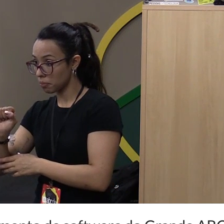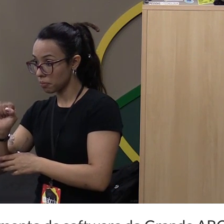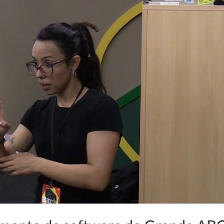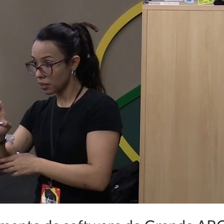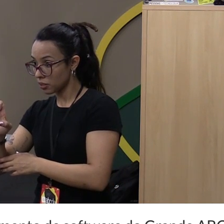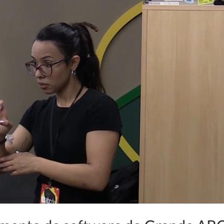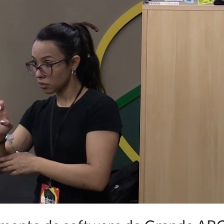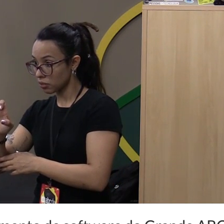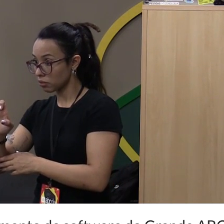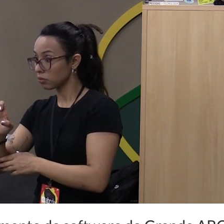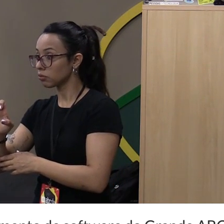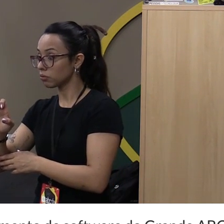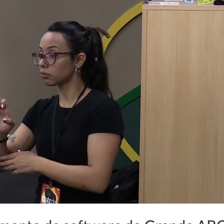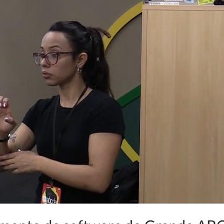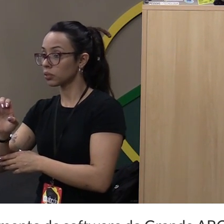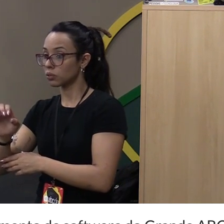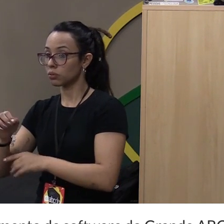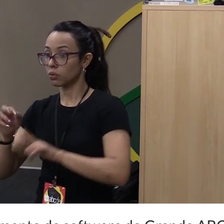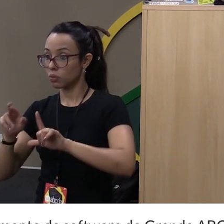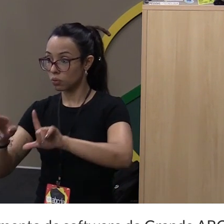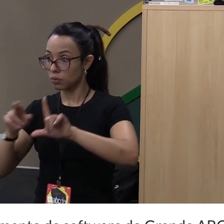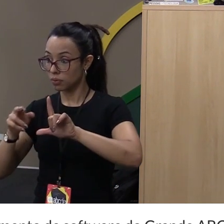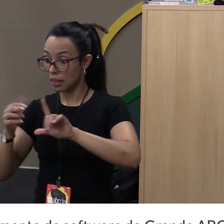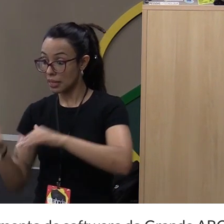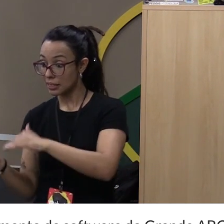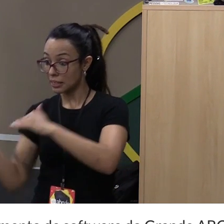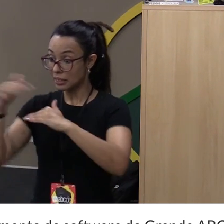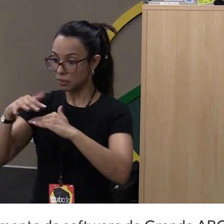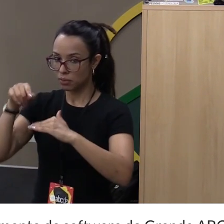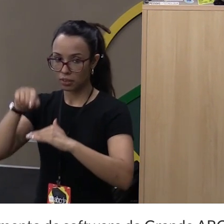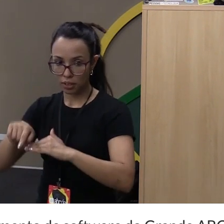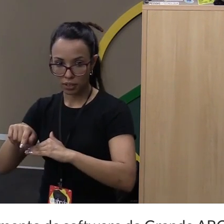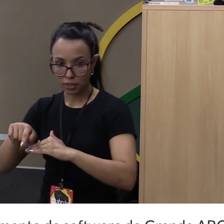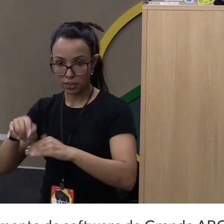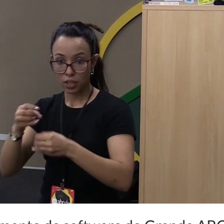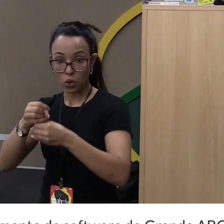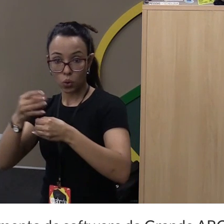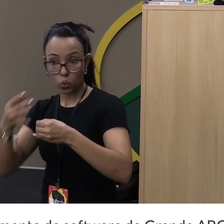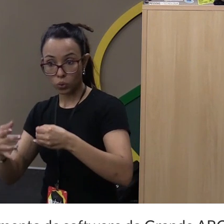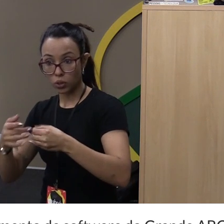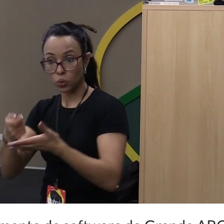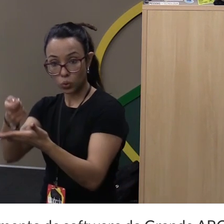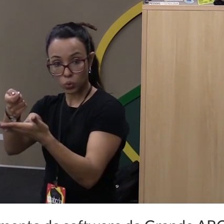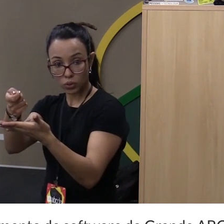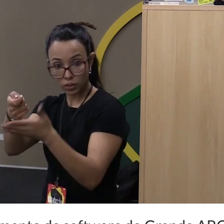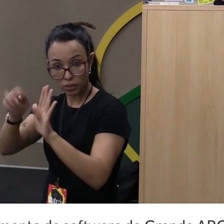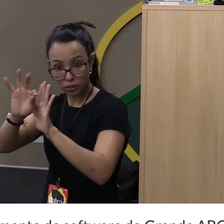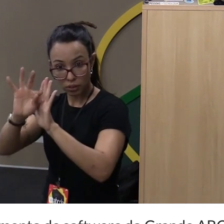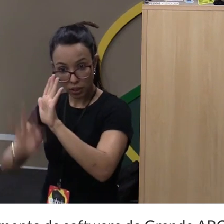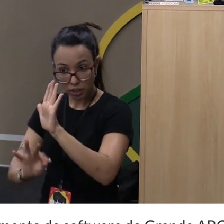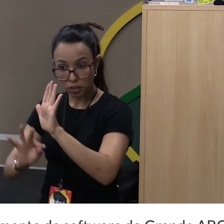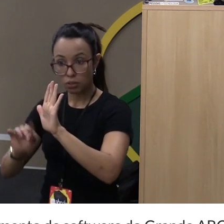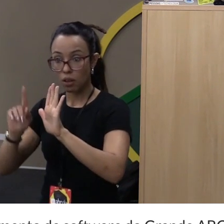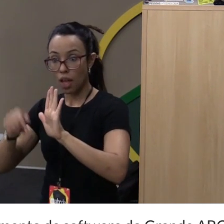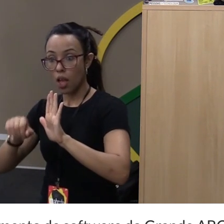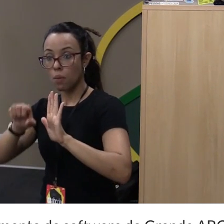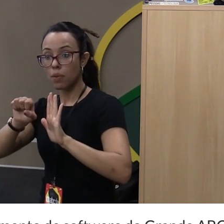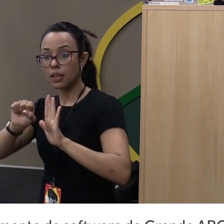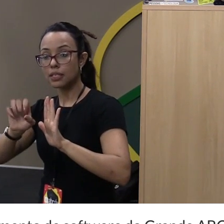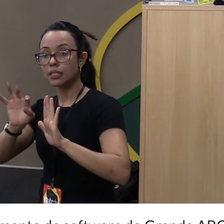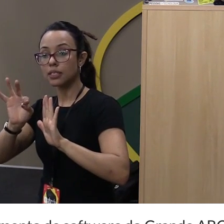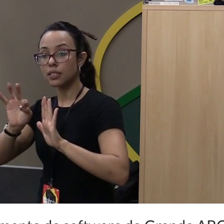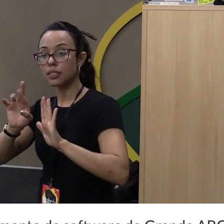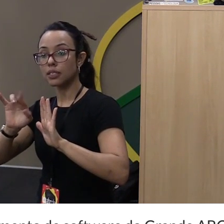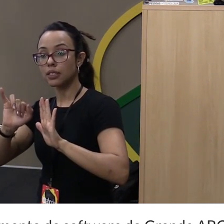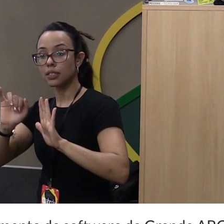retorno, do ponto text, que é o conteúdo. O texto é uma string que contém o conteúdo